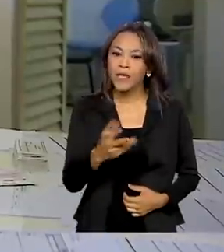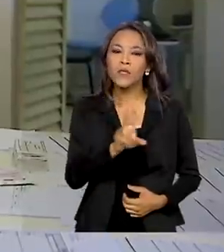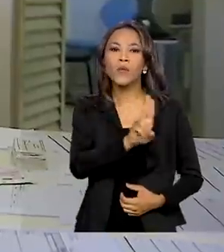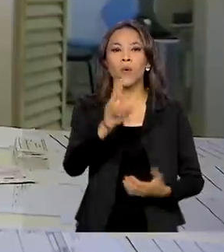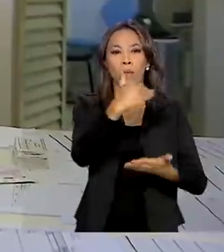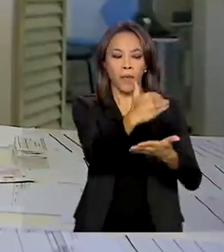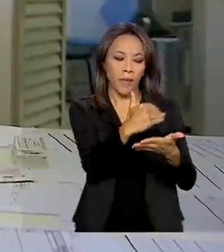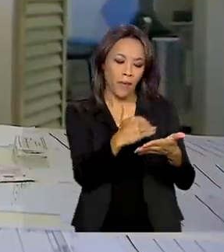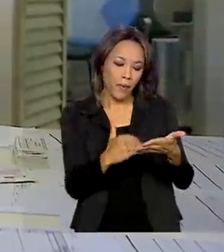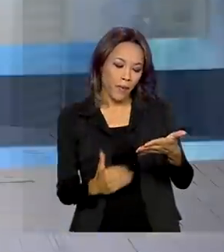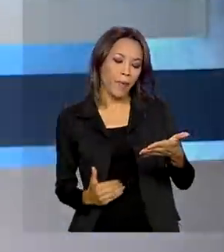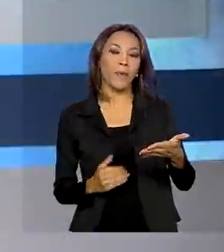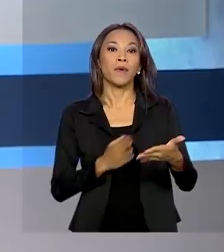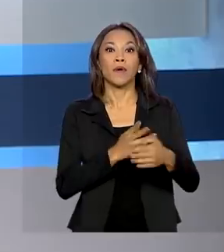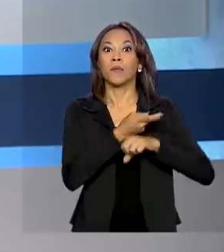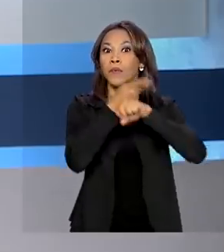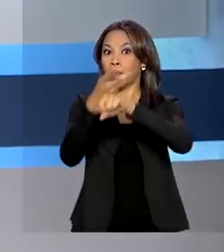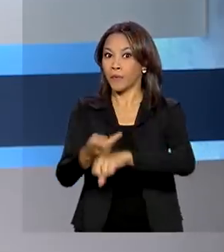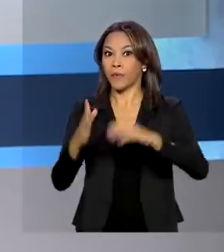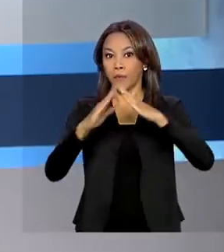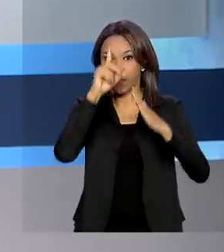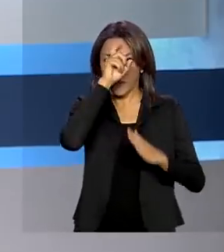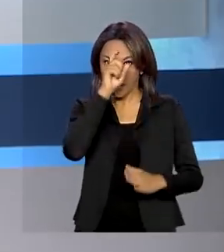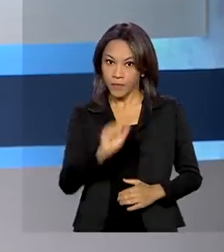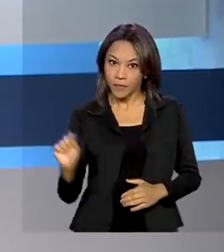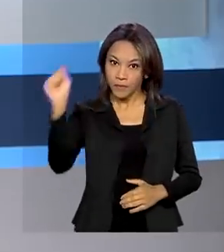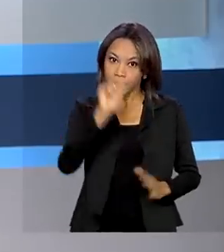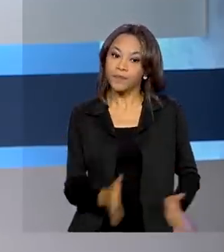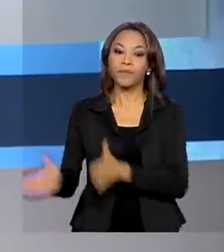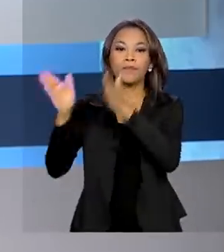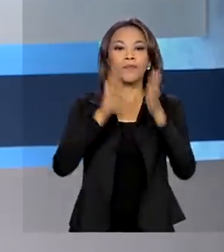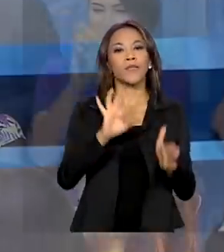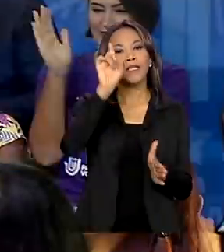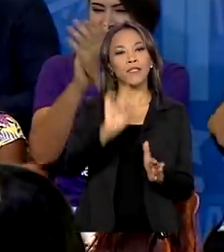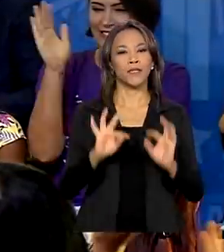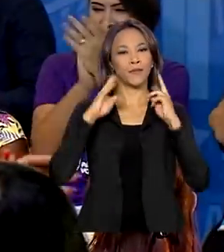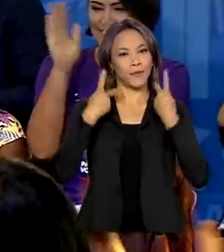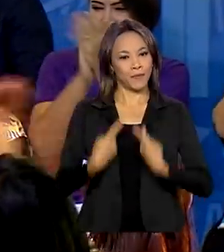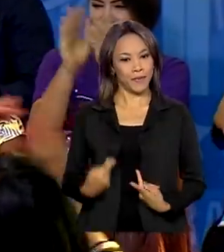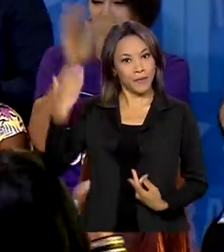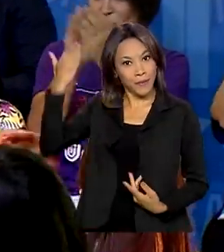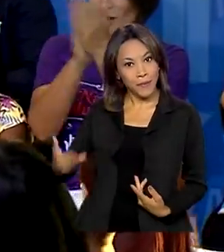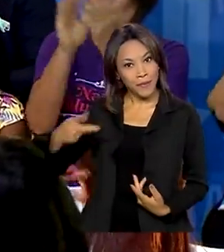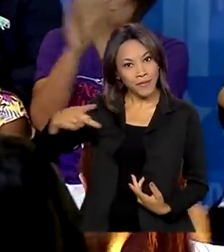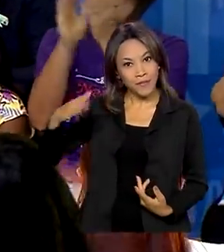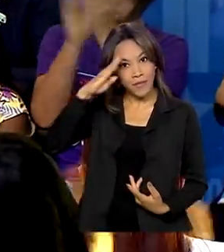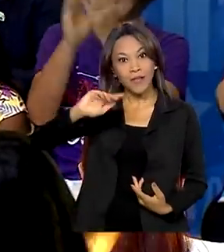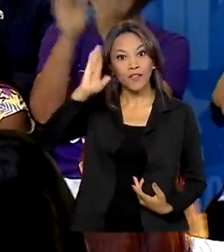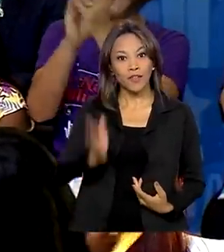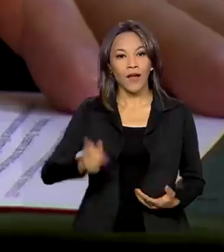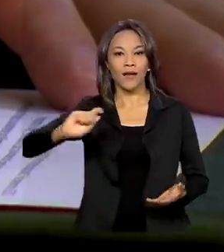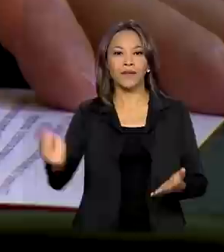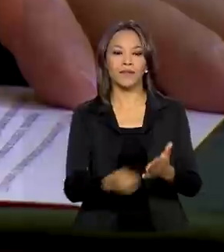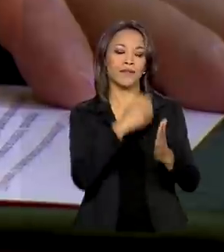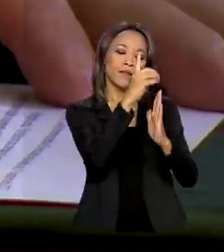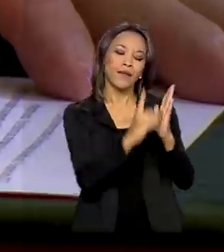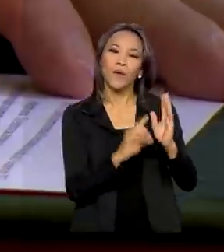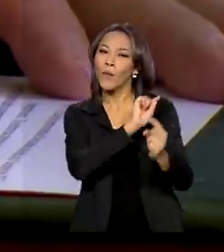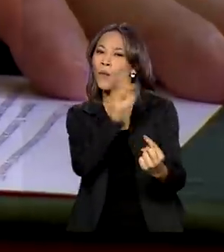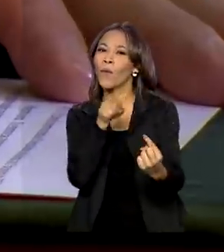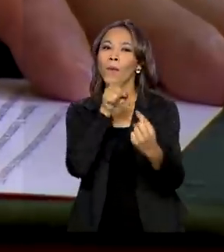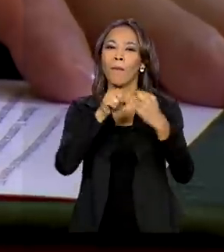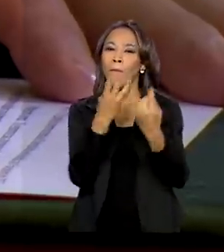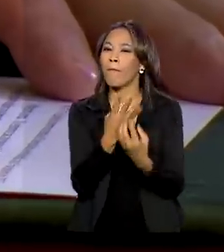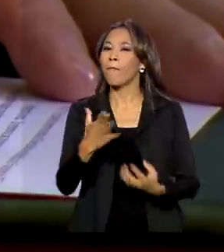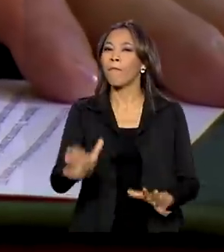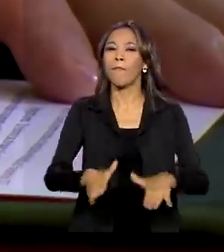nas unidades de saúde. Direitos humanos. Presidente Jair Bolsonaro assina decretos para melhorar a qualidade de